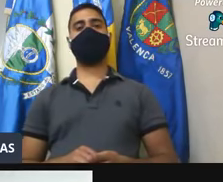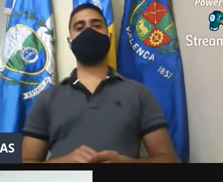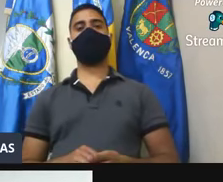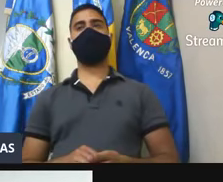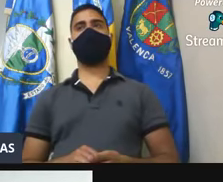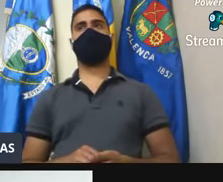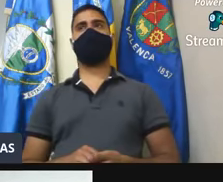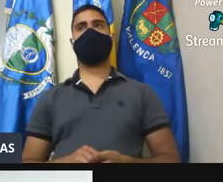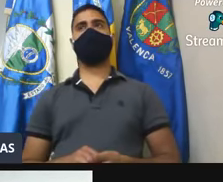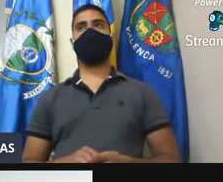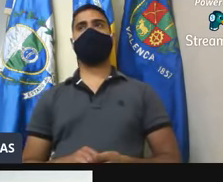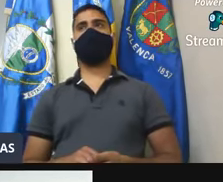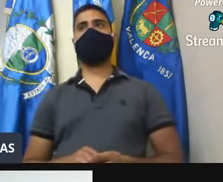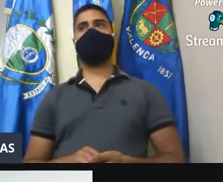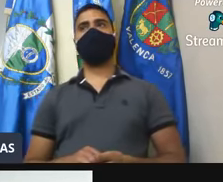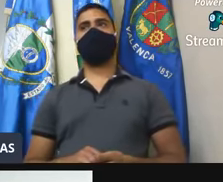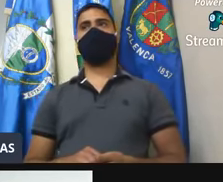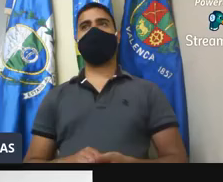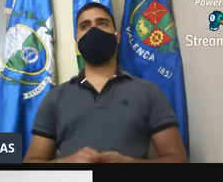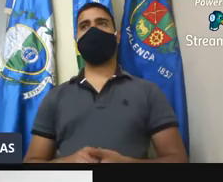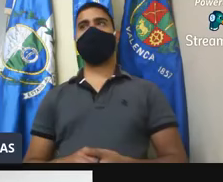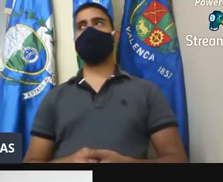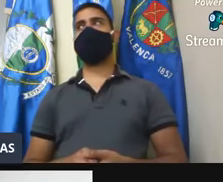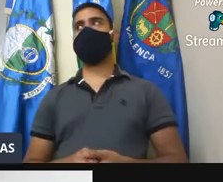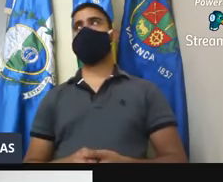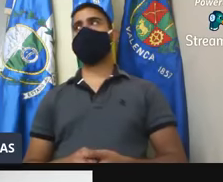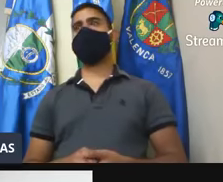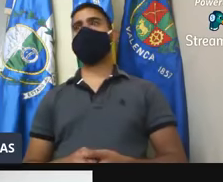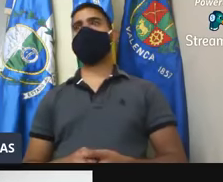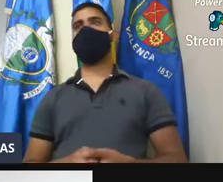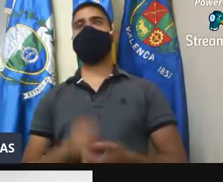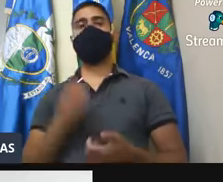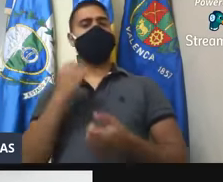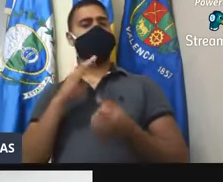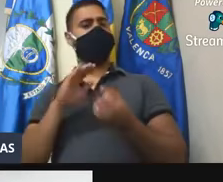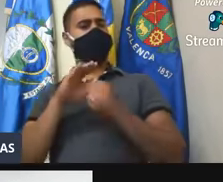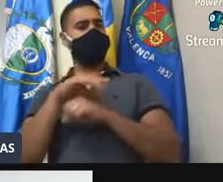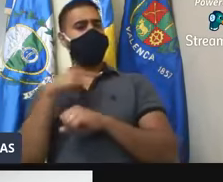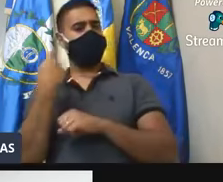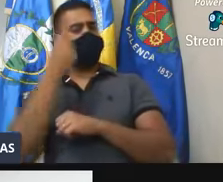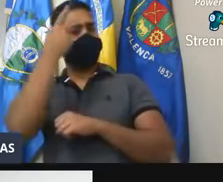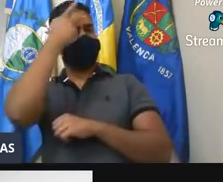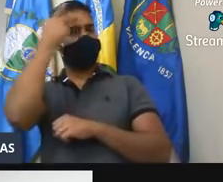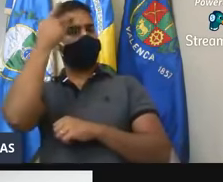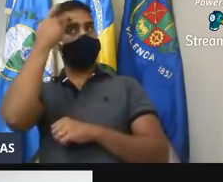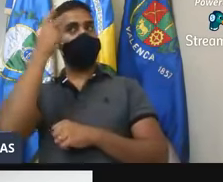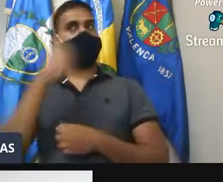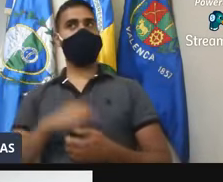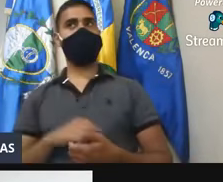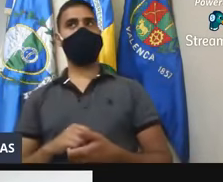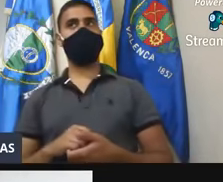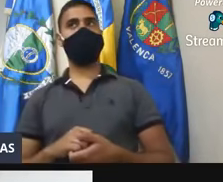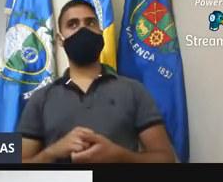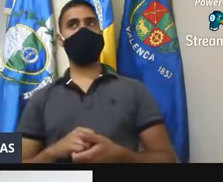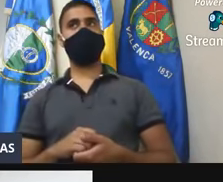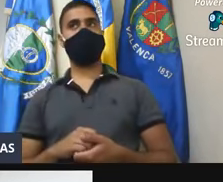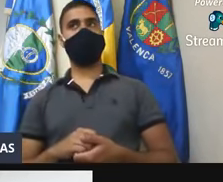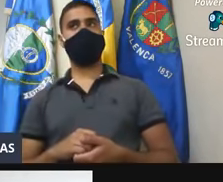Vereador Paulo Celso Alves Piano. Boa noite, presidente, boa noite à mesa, boa noite a todos, assistência a todo mundo,